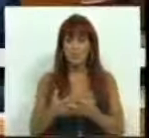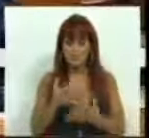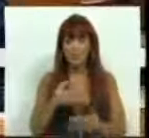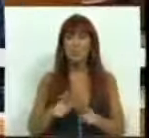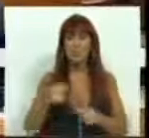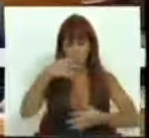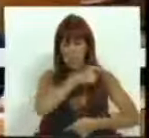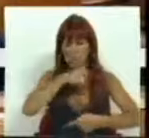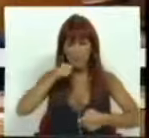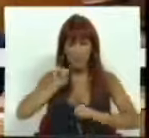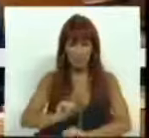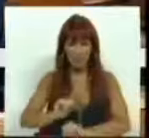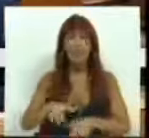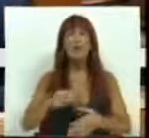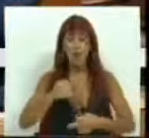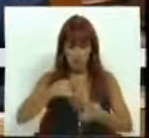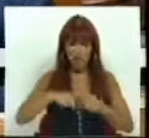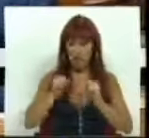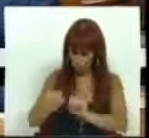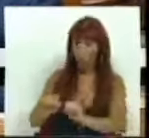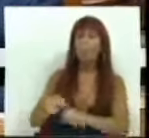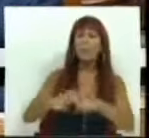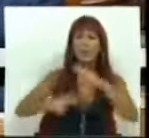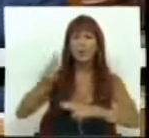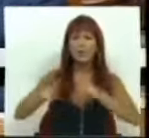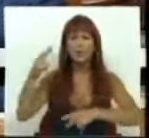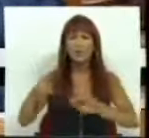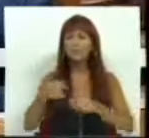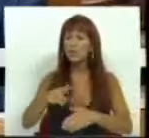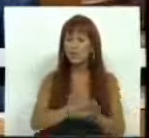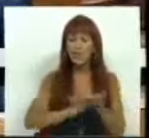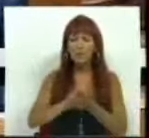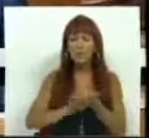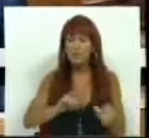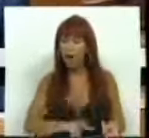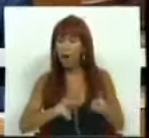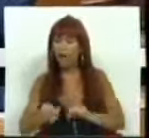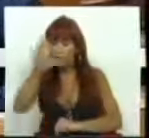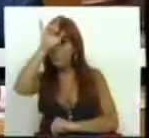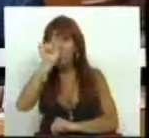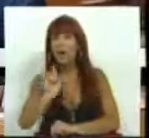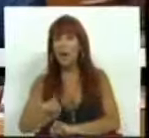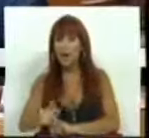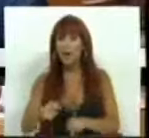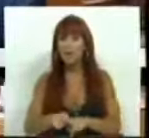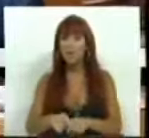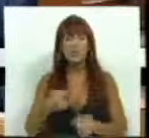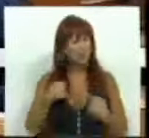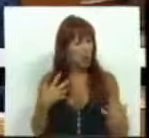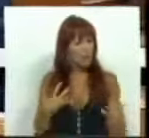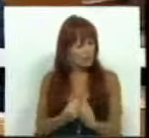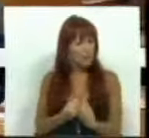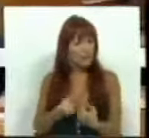sublinha o seu compromisso. Somos oposição construtiva e pilar de uma alternativa de governação. Contem